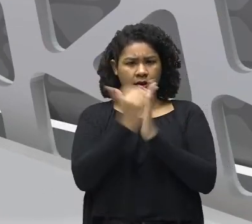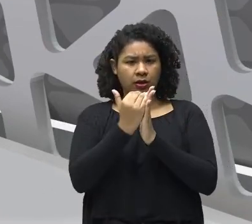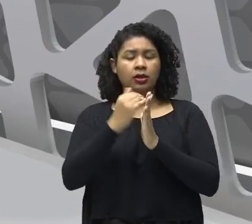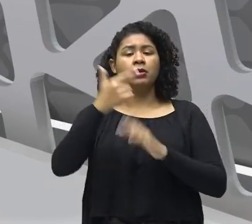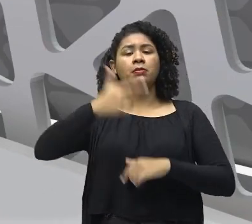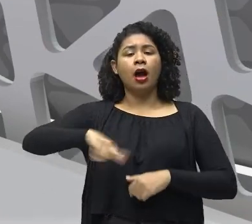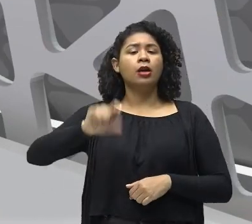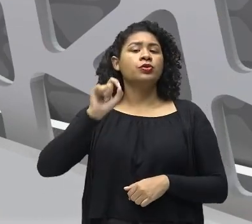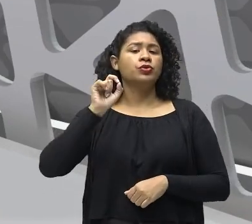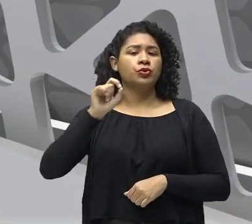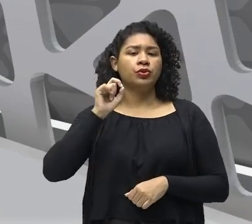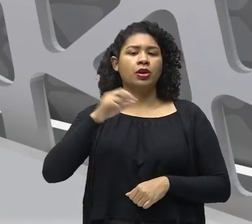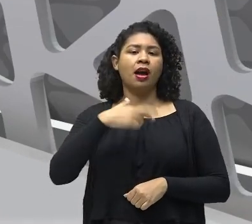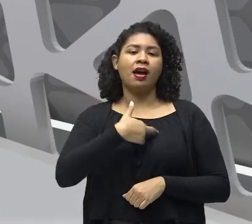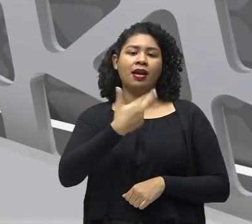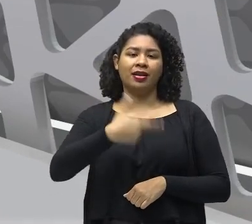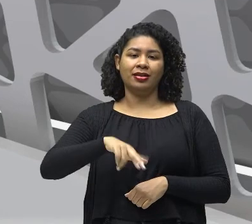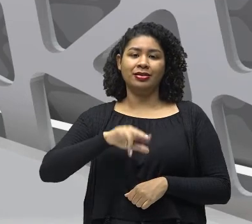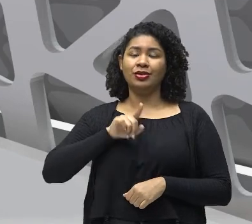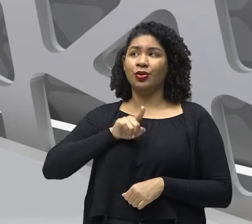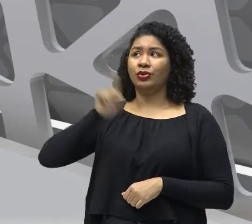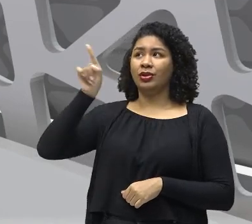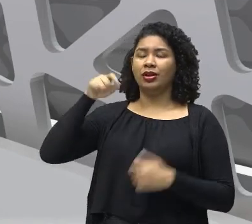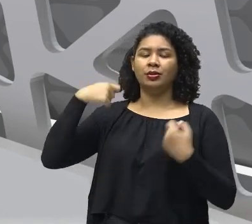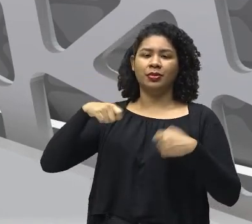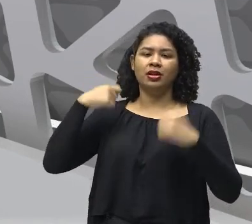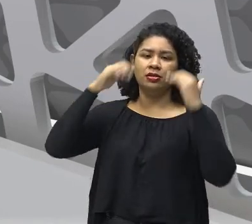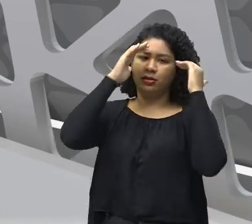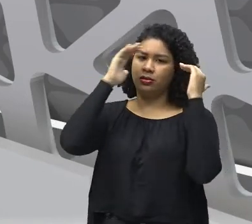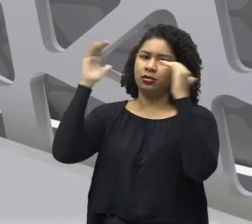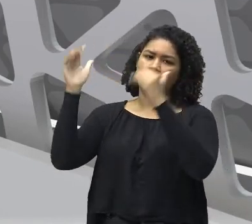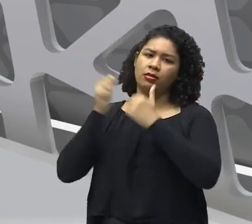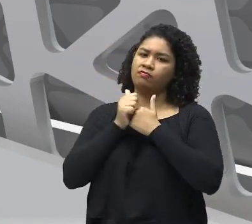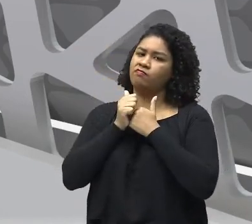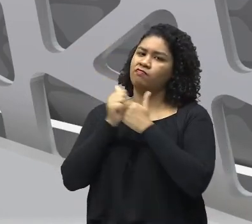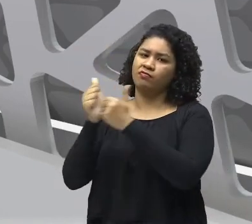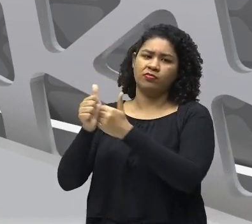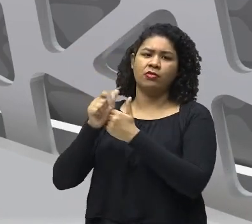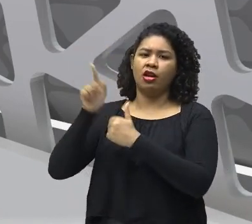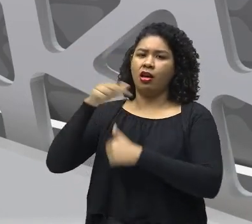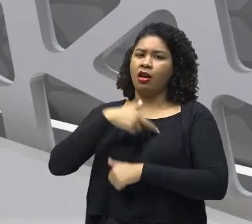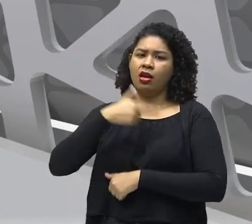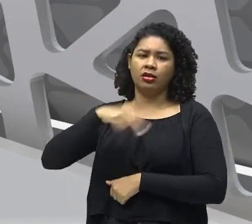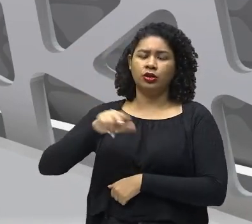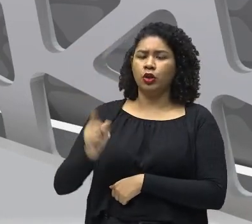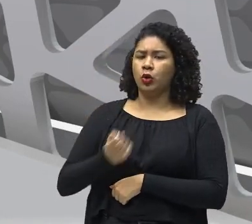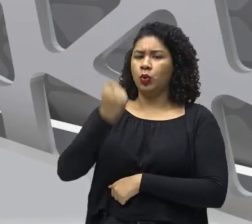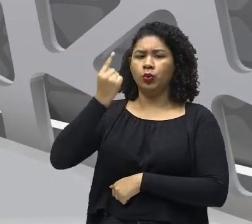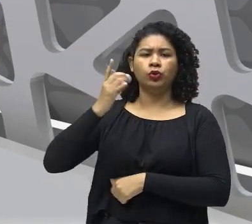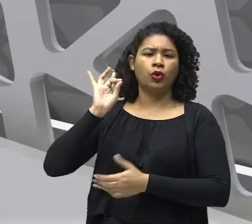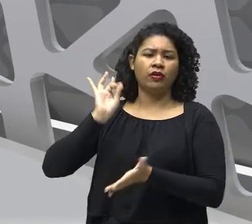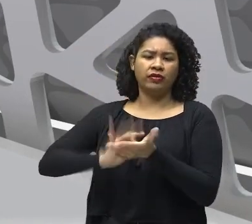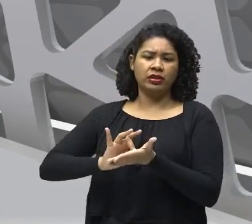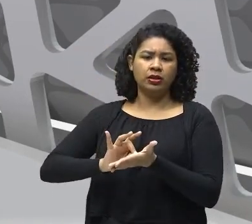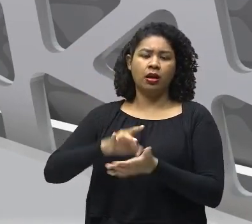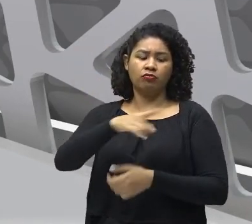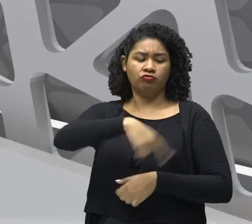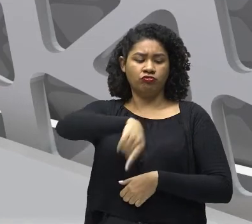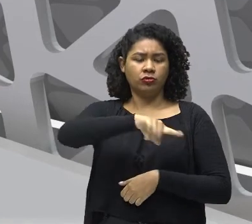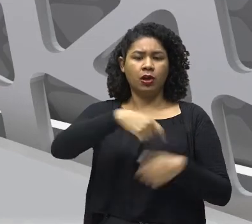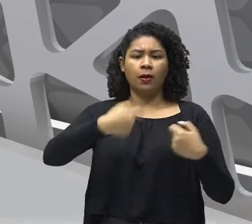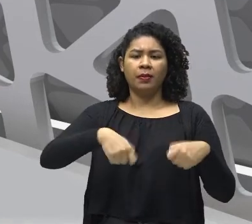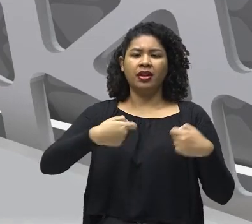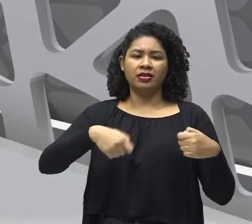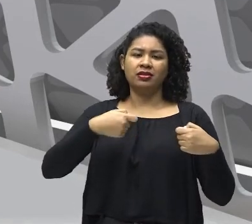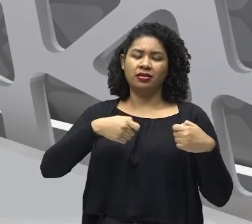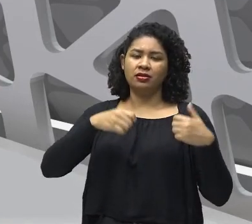Tá? Do conquistador Sendo imposta Como religião Oficial Que deveria Ser seguida Então as religiões Chamadas de